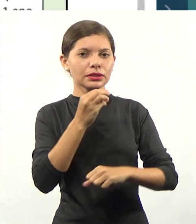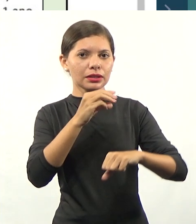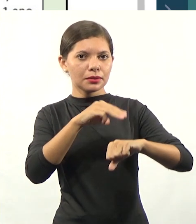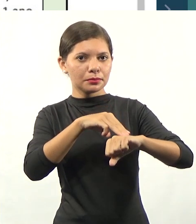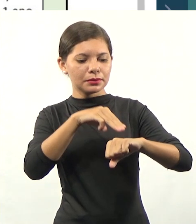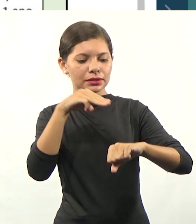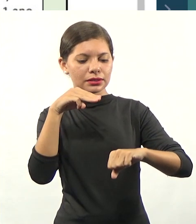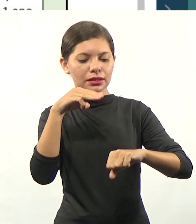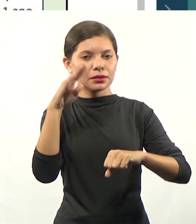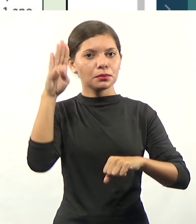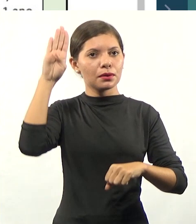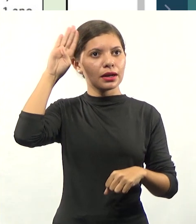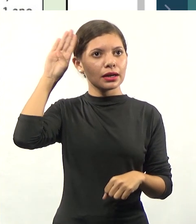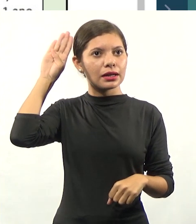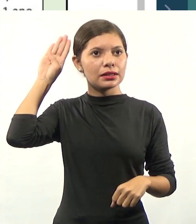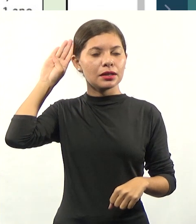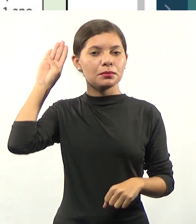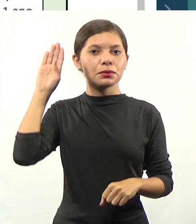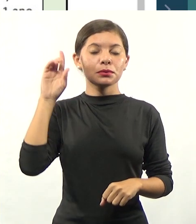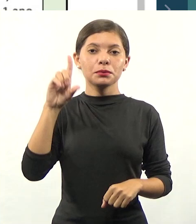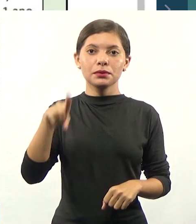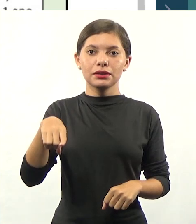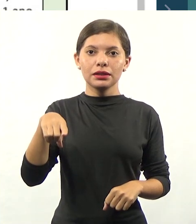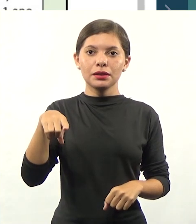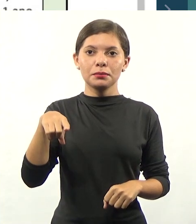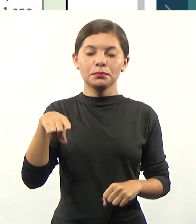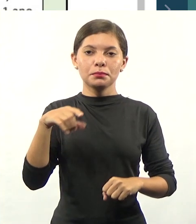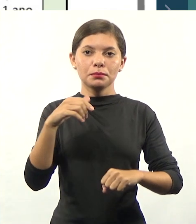acadêmico e o mestrado profissional.